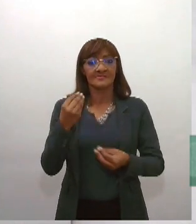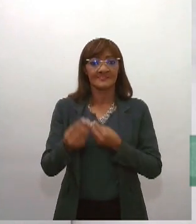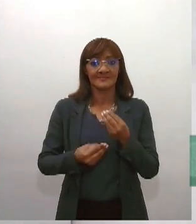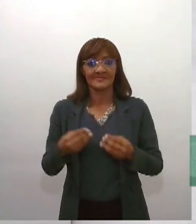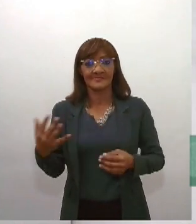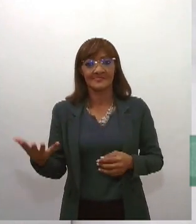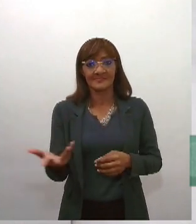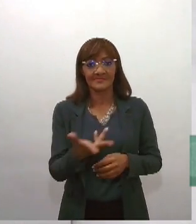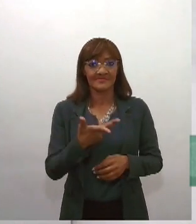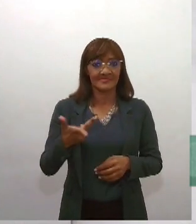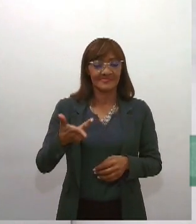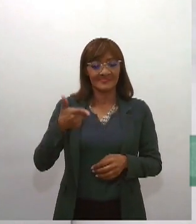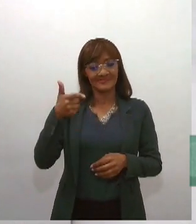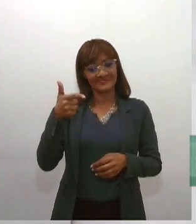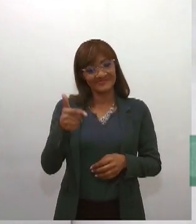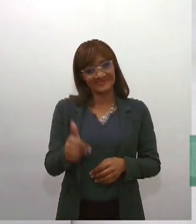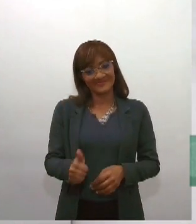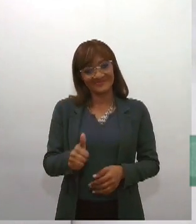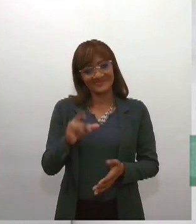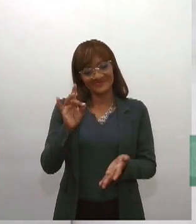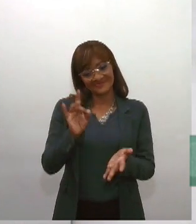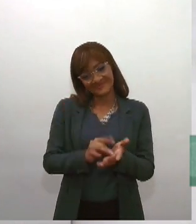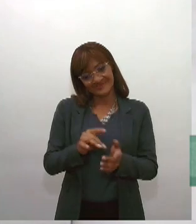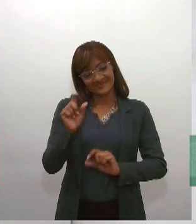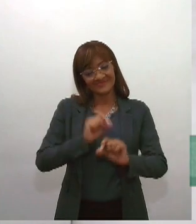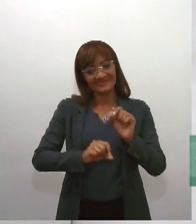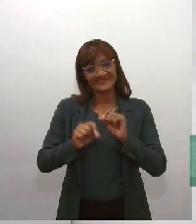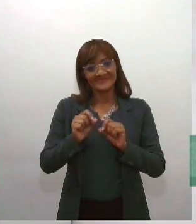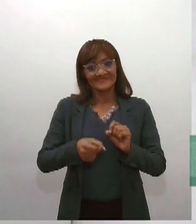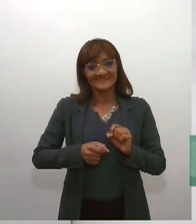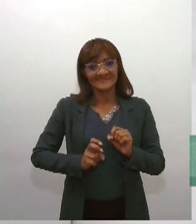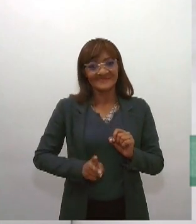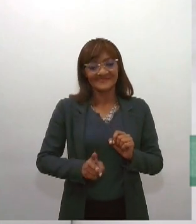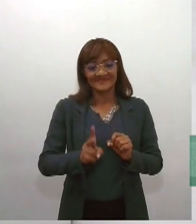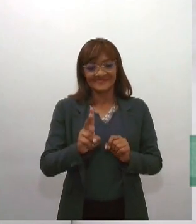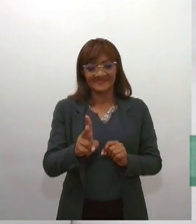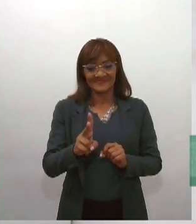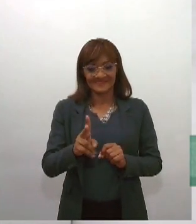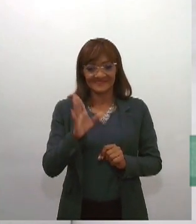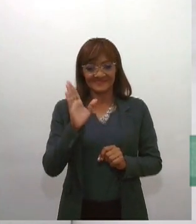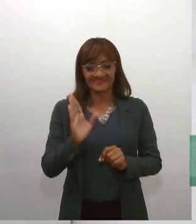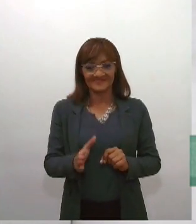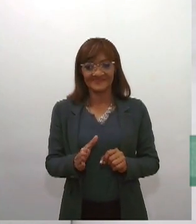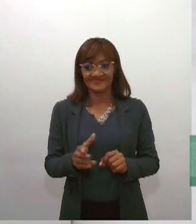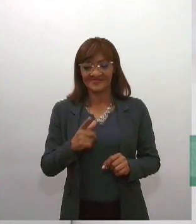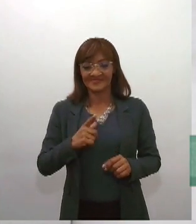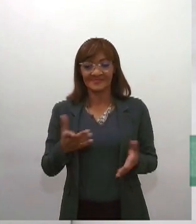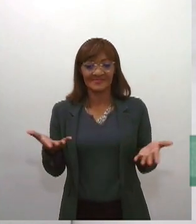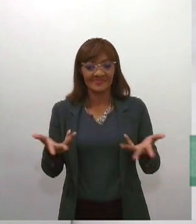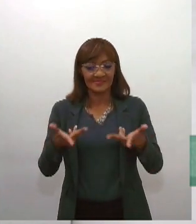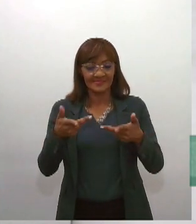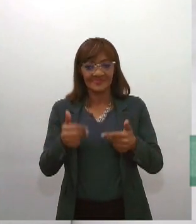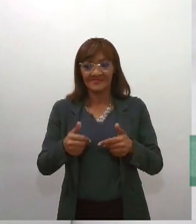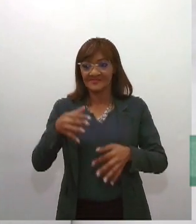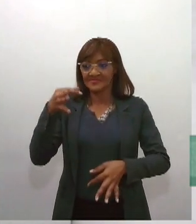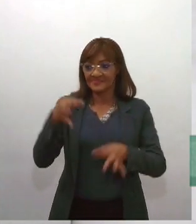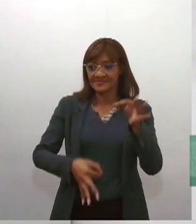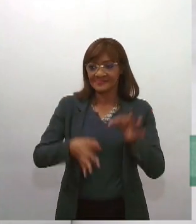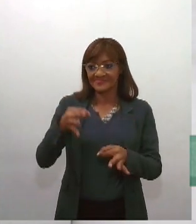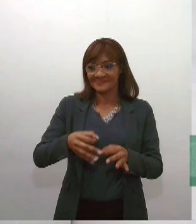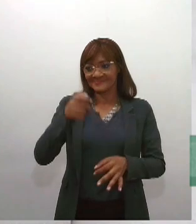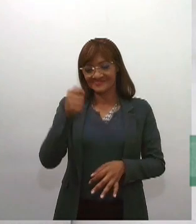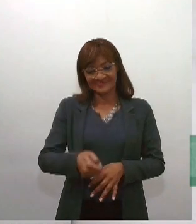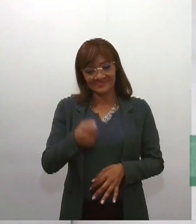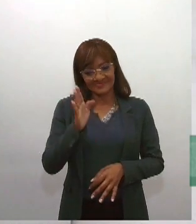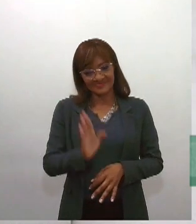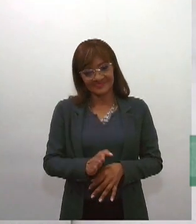inconstitucionalidade e concessão de medidas cautelares nos tribunais e poder judiciário. Aprovada